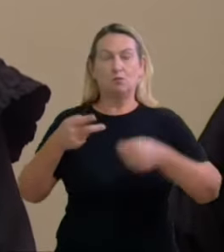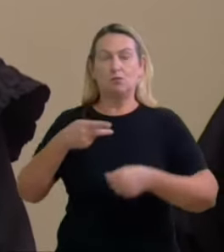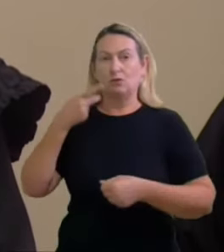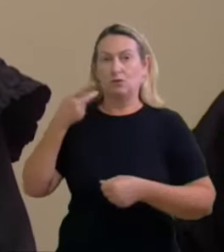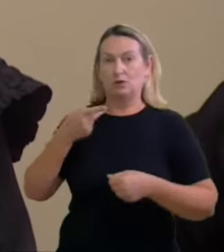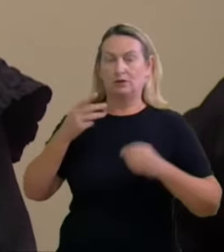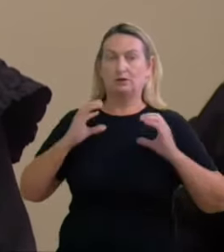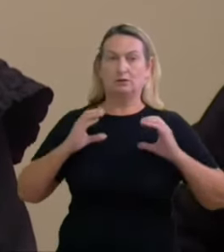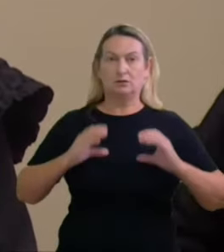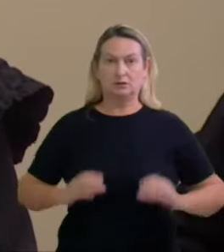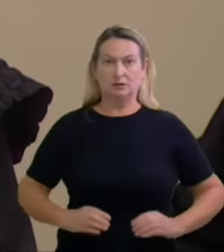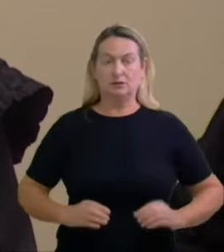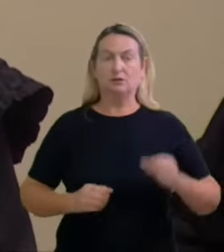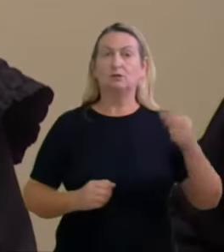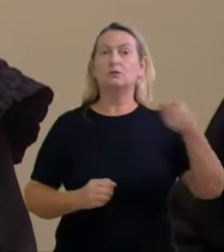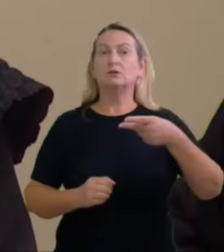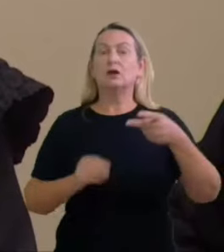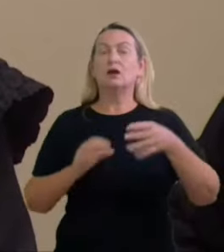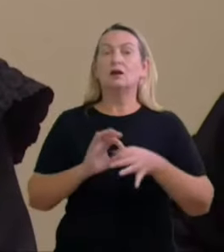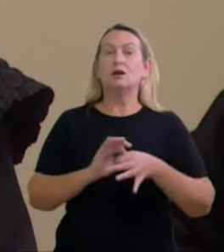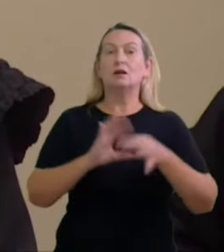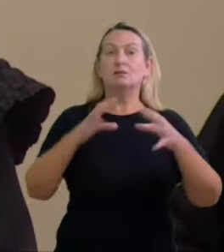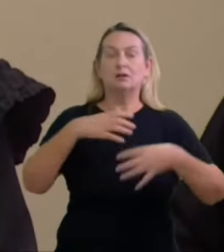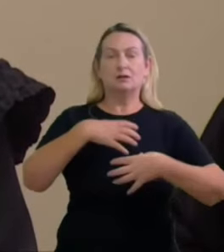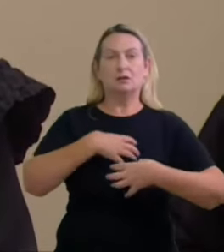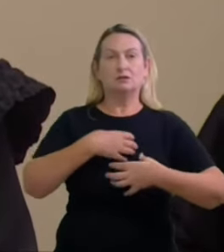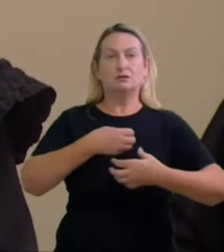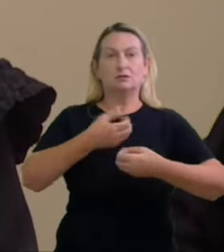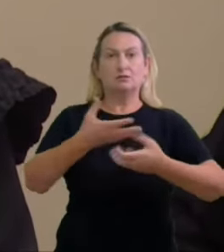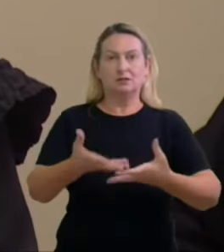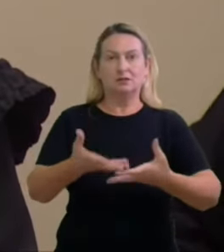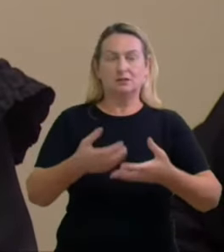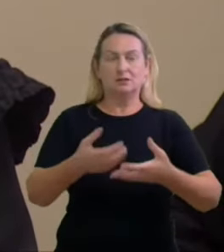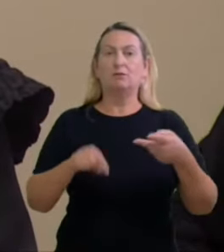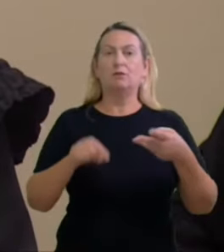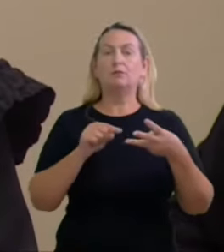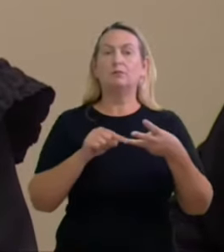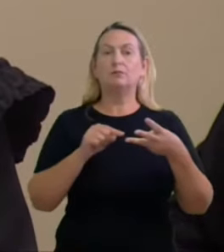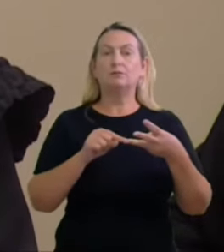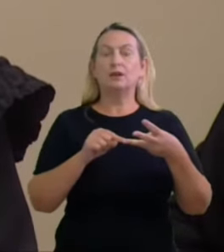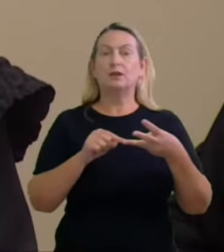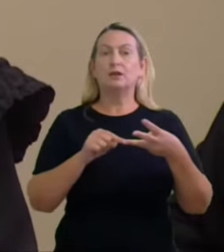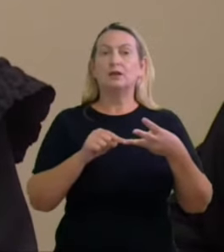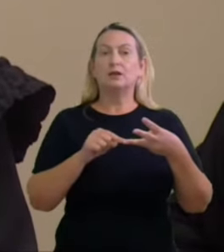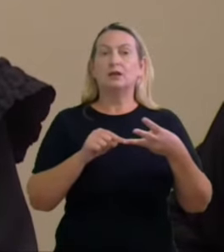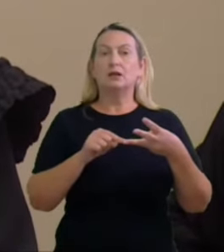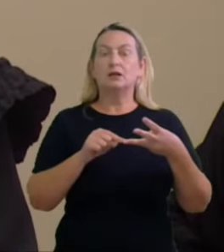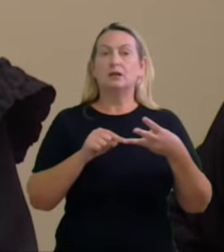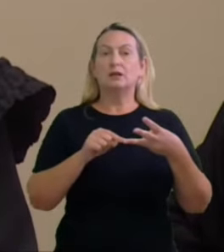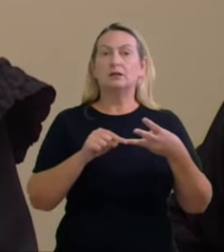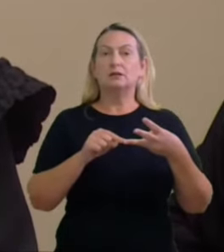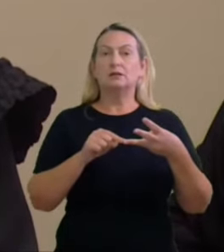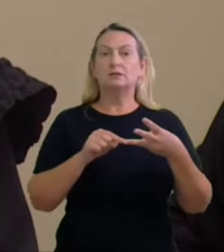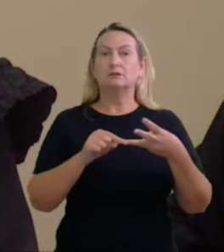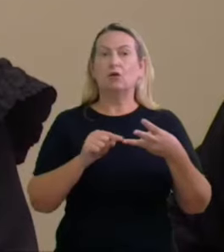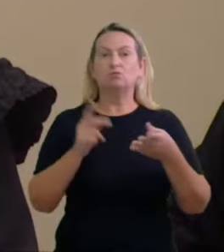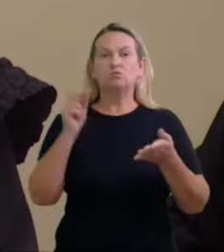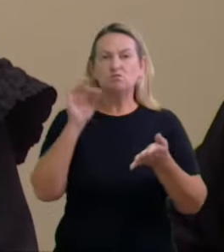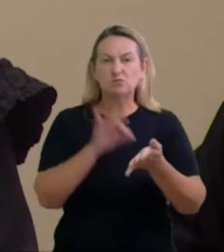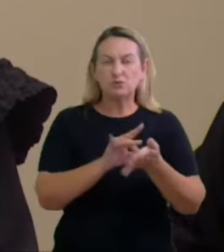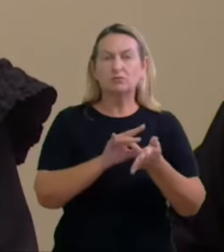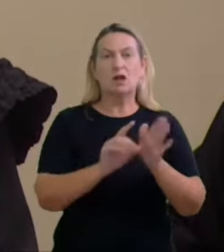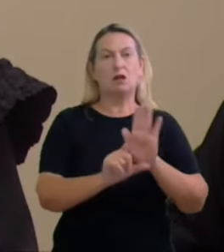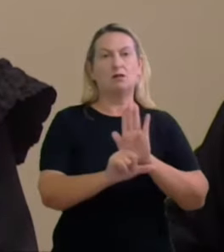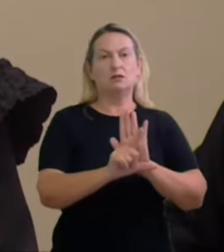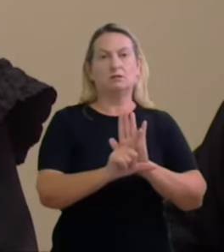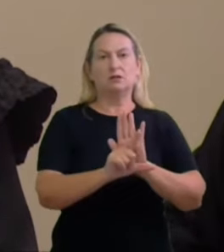segundo liberdade de expressão política eleitoral o terceiro legitimidade do processo eleitoral